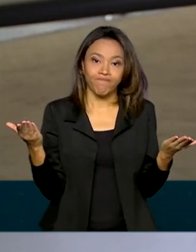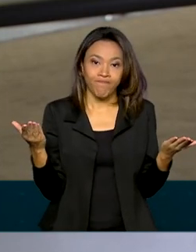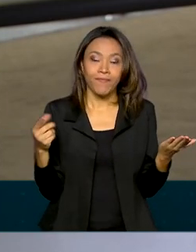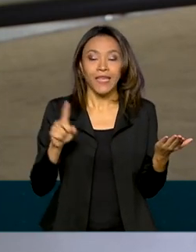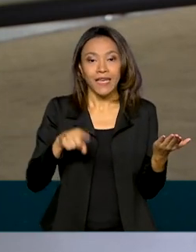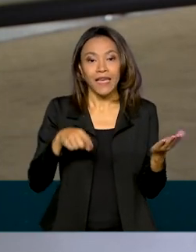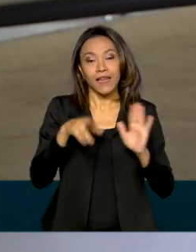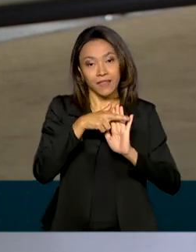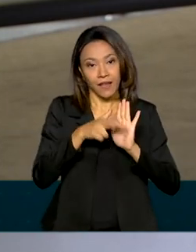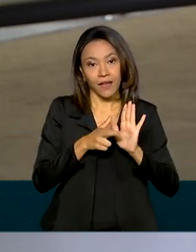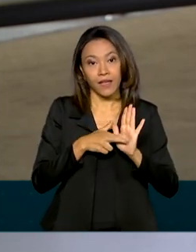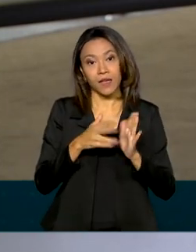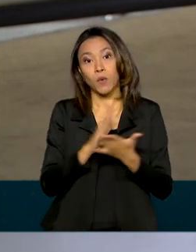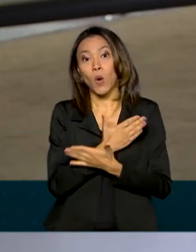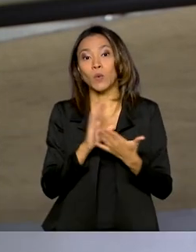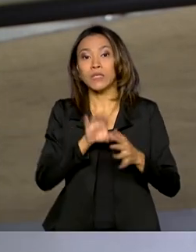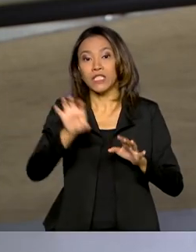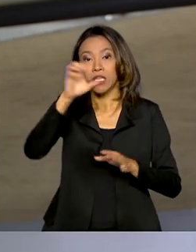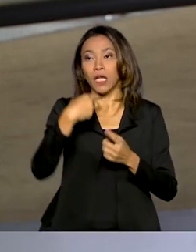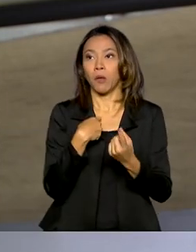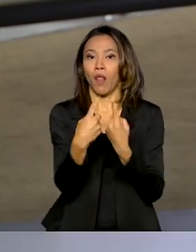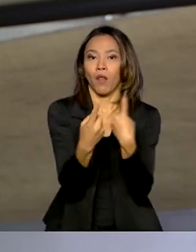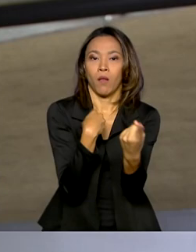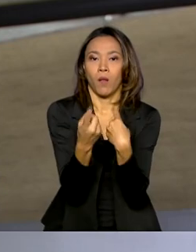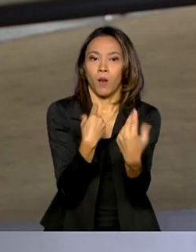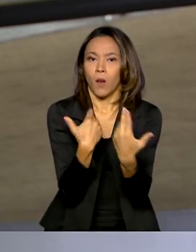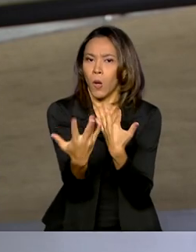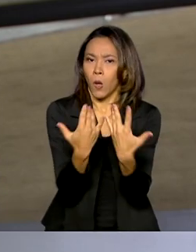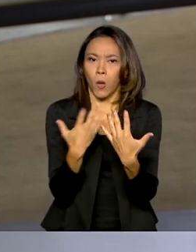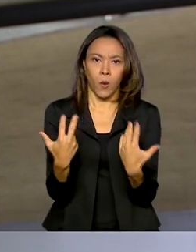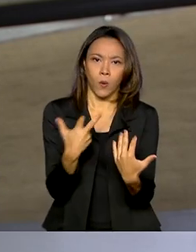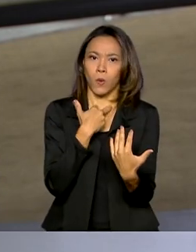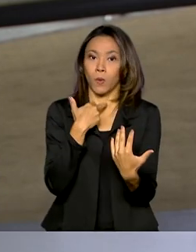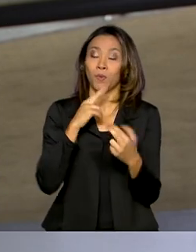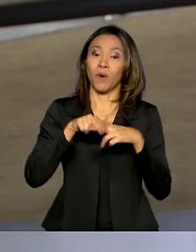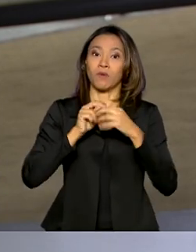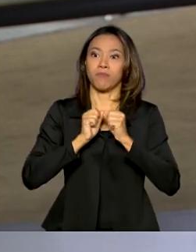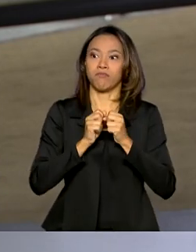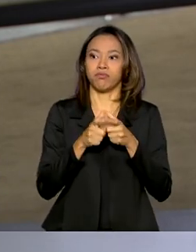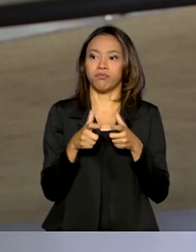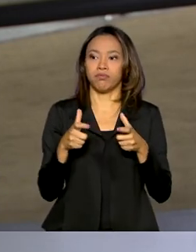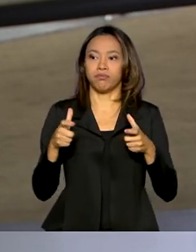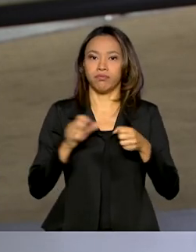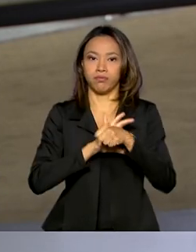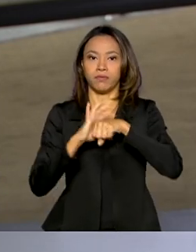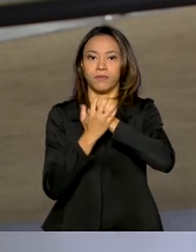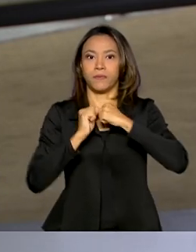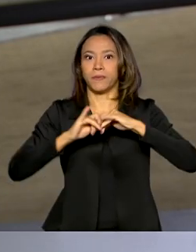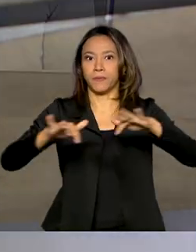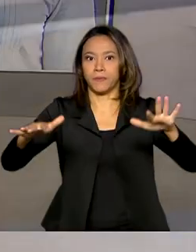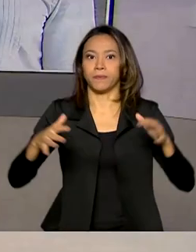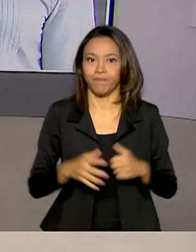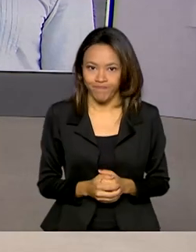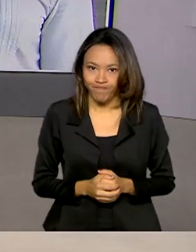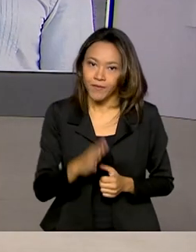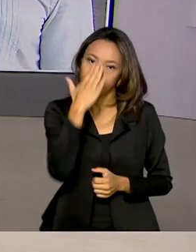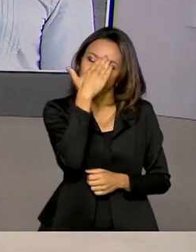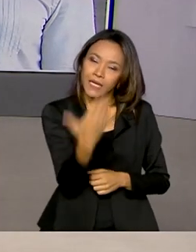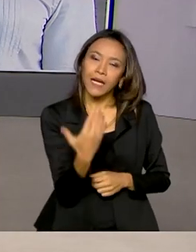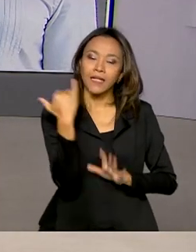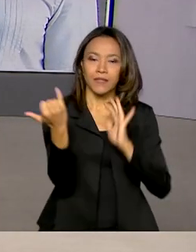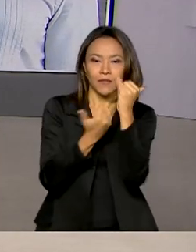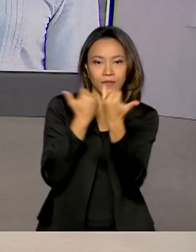adotadas por alguns estados, considerando o aumento de casos de Covid-19. Daniela. Glauco, obrigada pelas suas